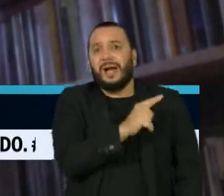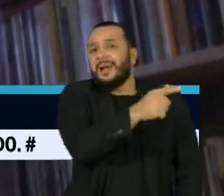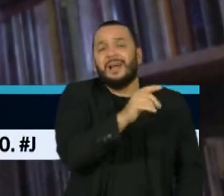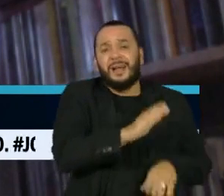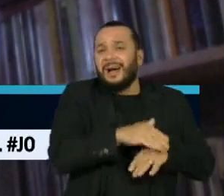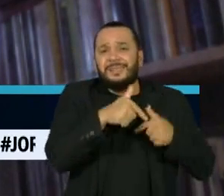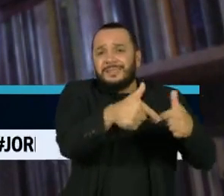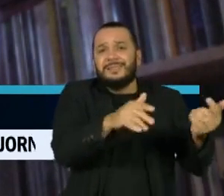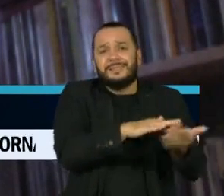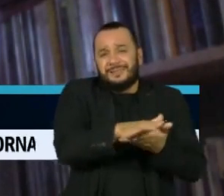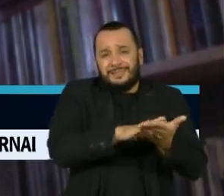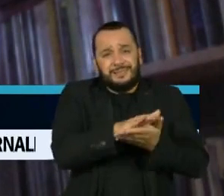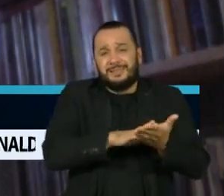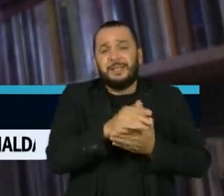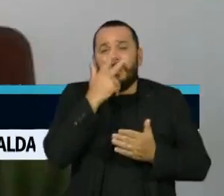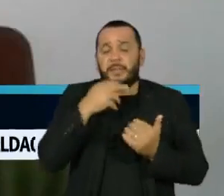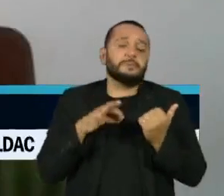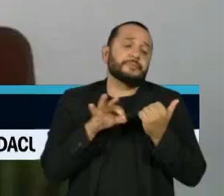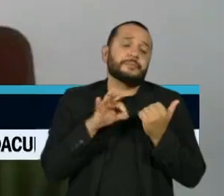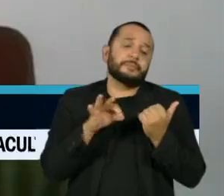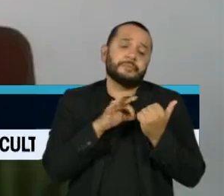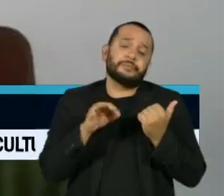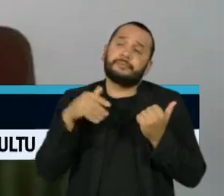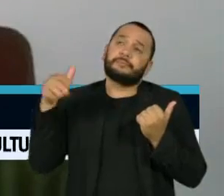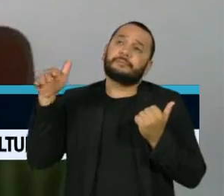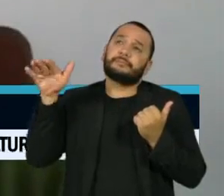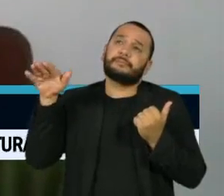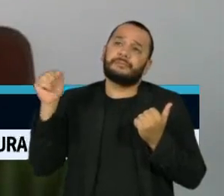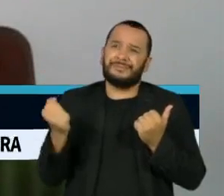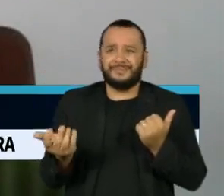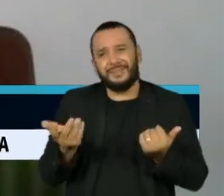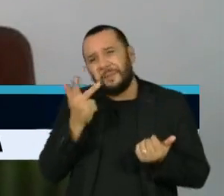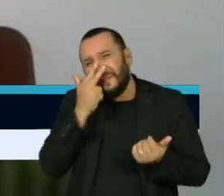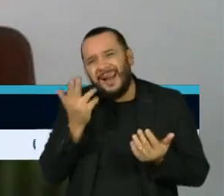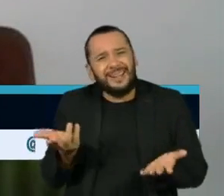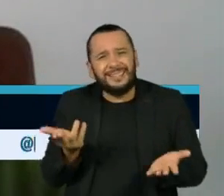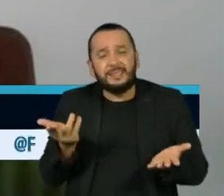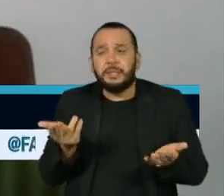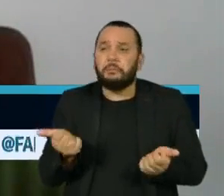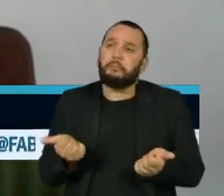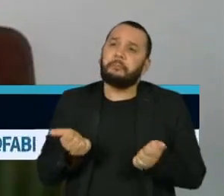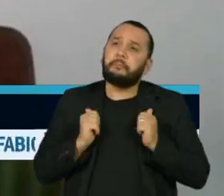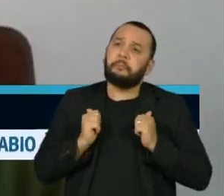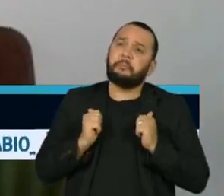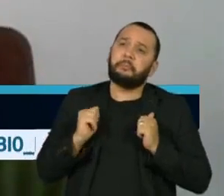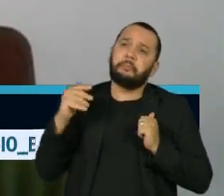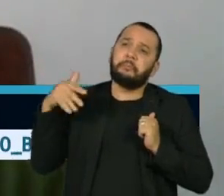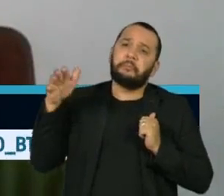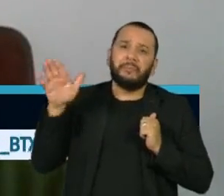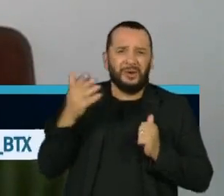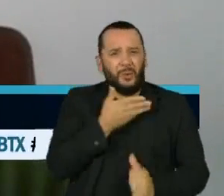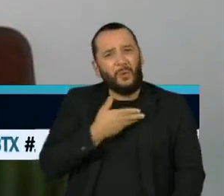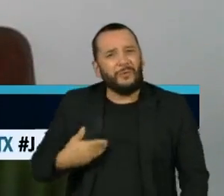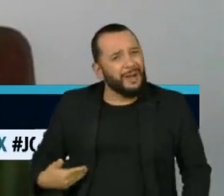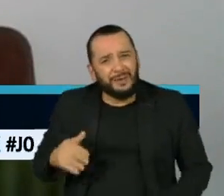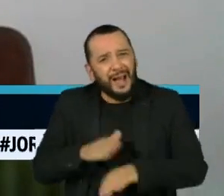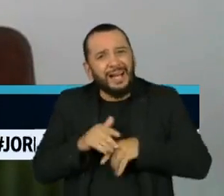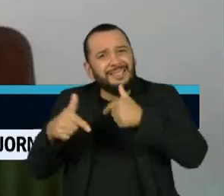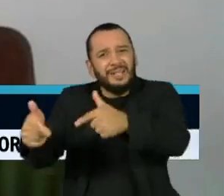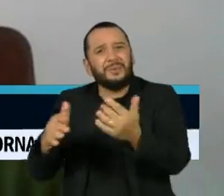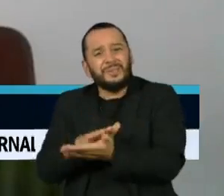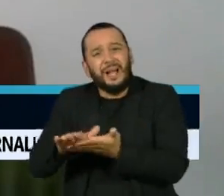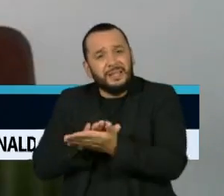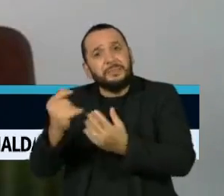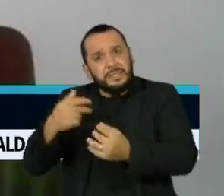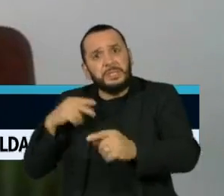desde então, foi a completa inação. É uma omissão clamorosa do governo de não interpitar